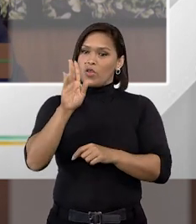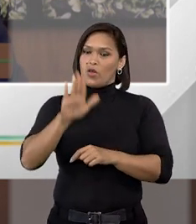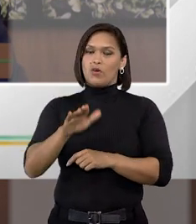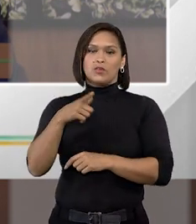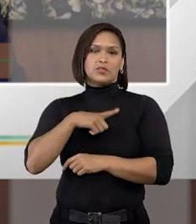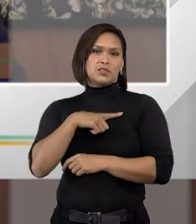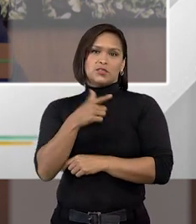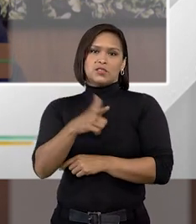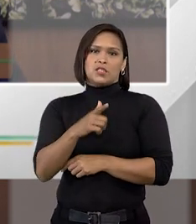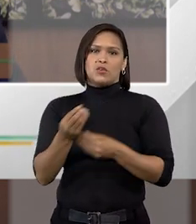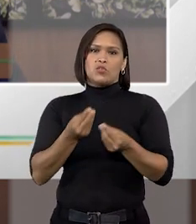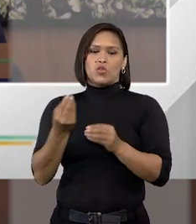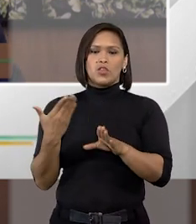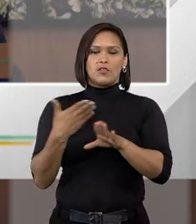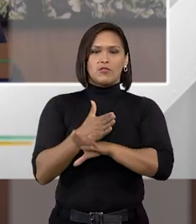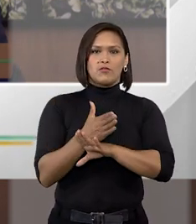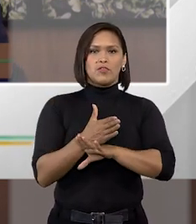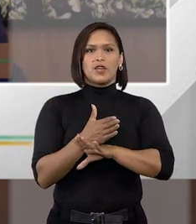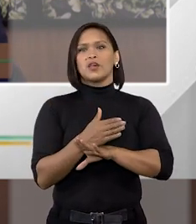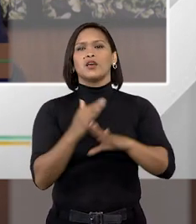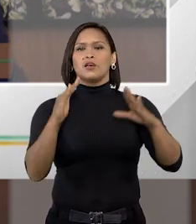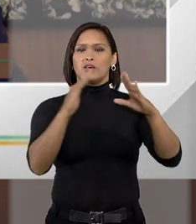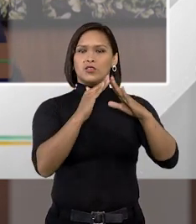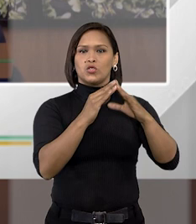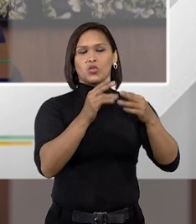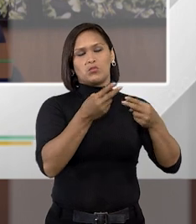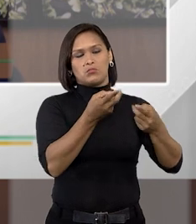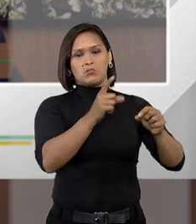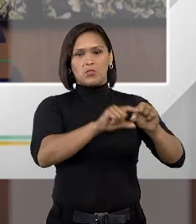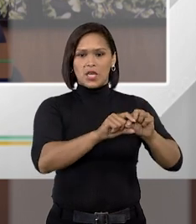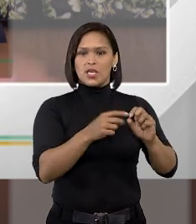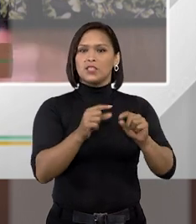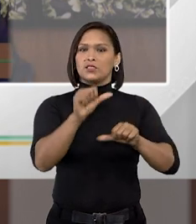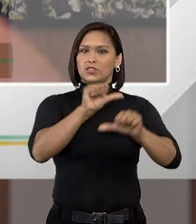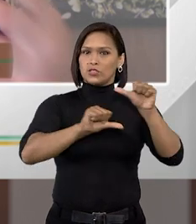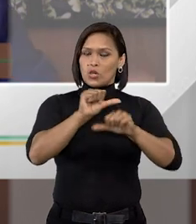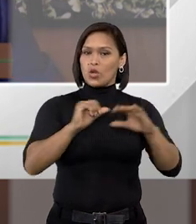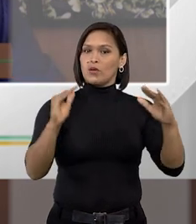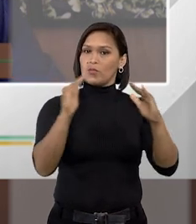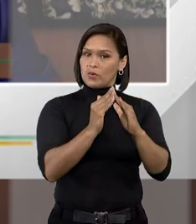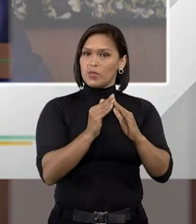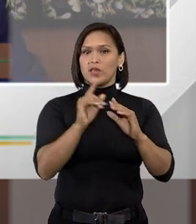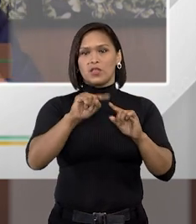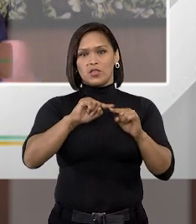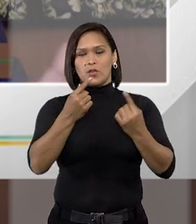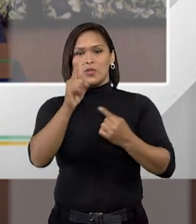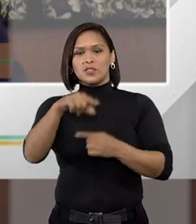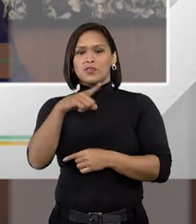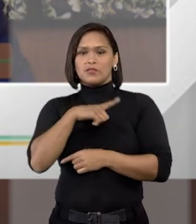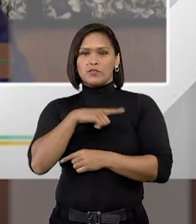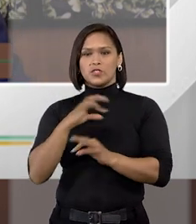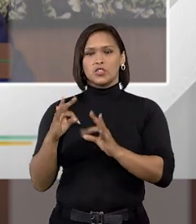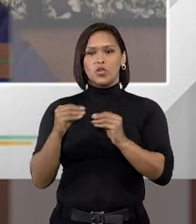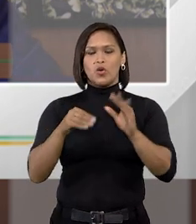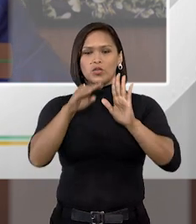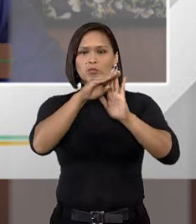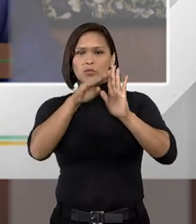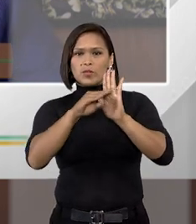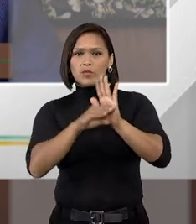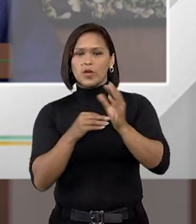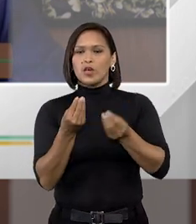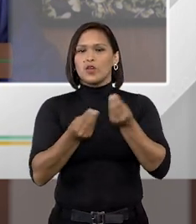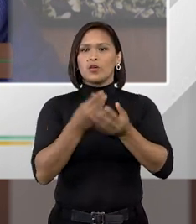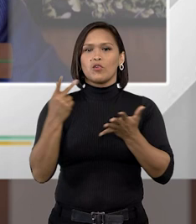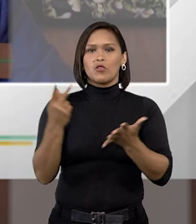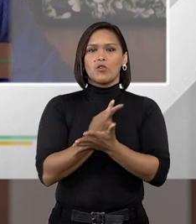olha, se você não tem vaga no semiaberto, você tem que passar para o aberto. Mas ainda, você tem lá toda a previsão de como